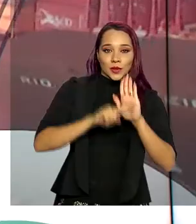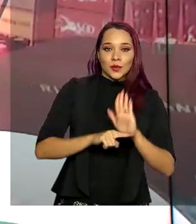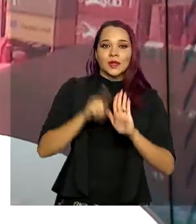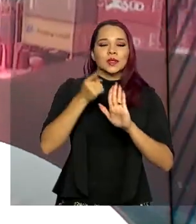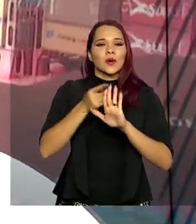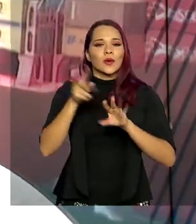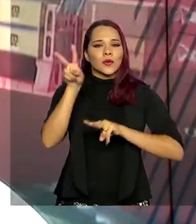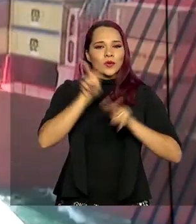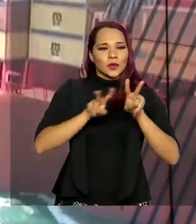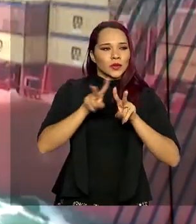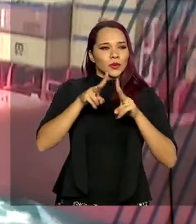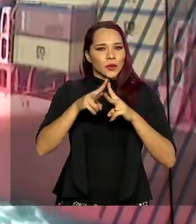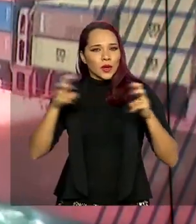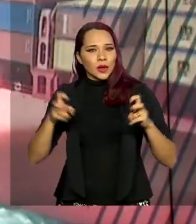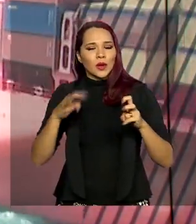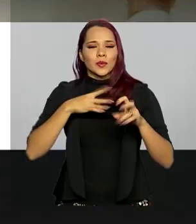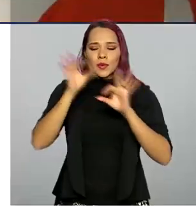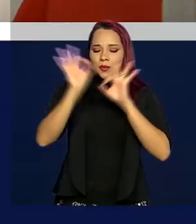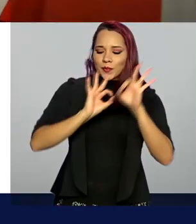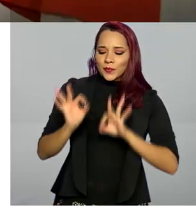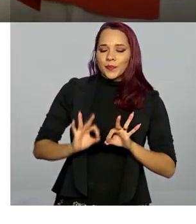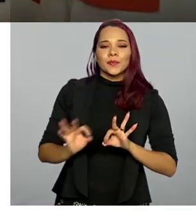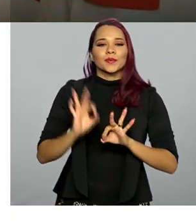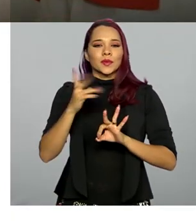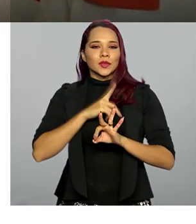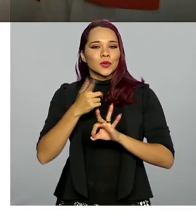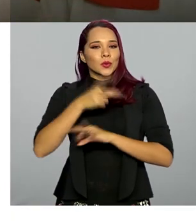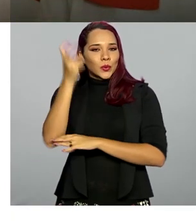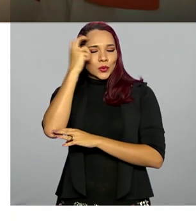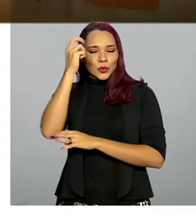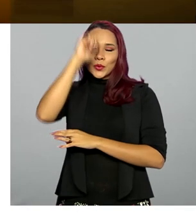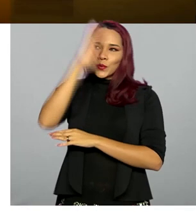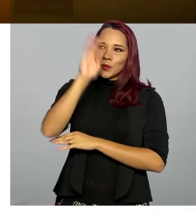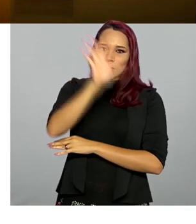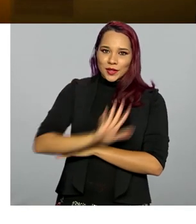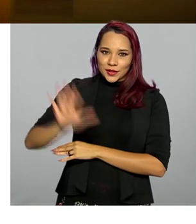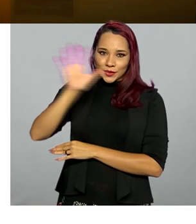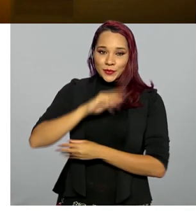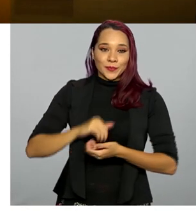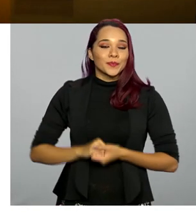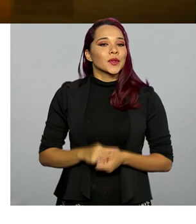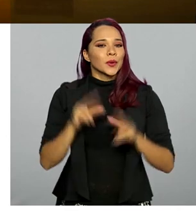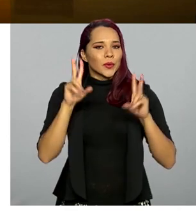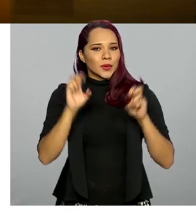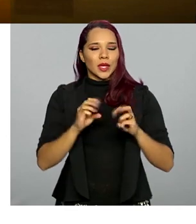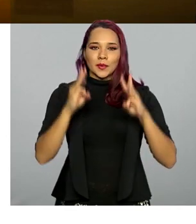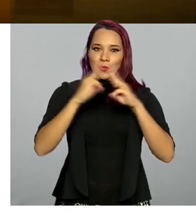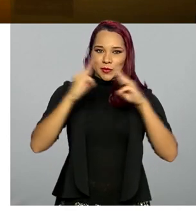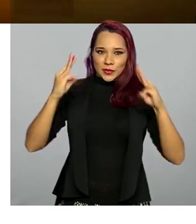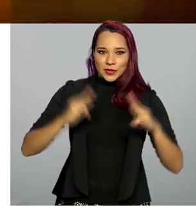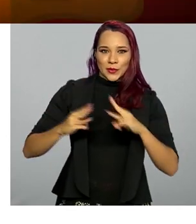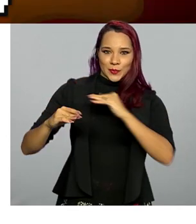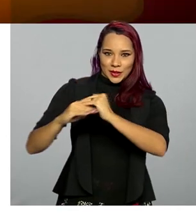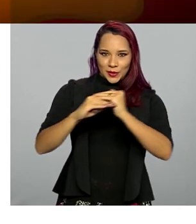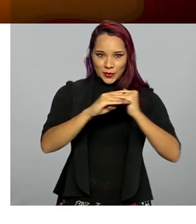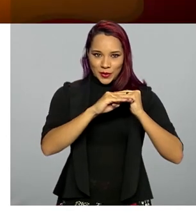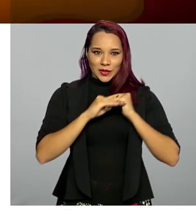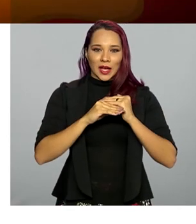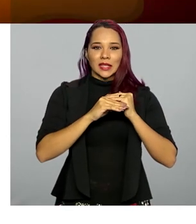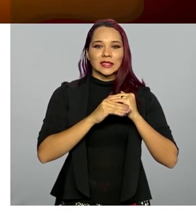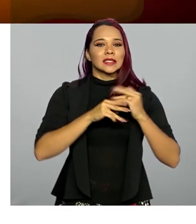virtuais preparadas por museus e instituições de cultura de todo o Brasil. Com o tema Museus para a Igualdade,